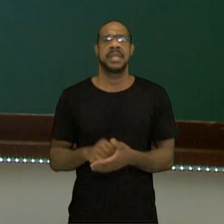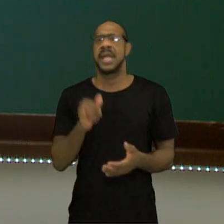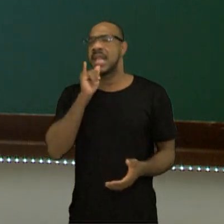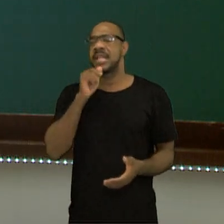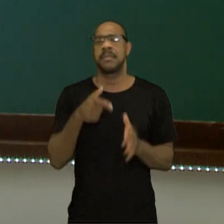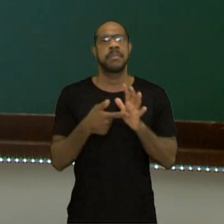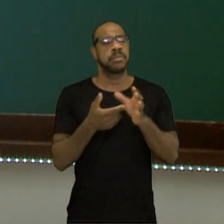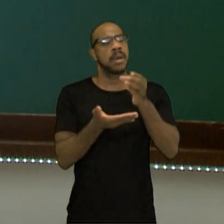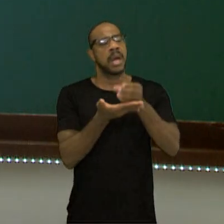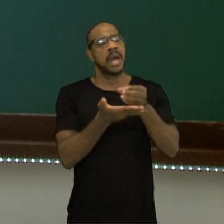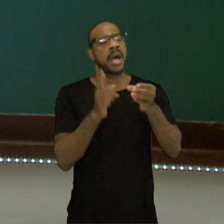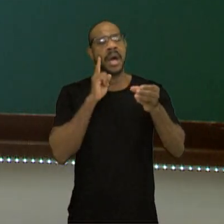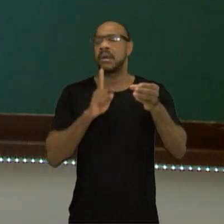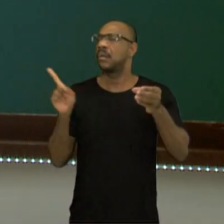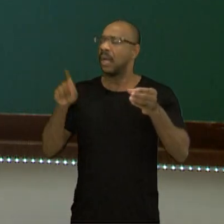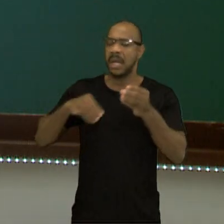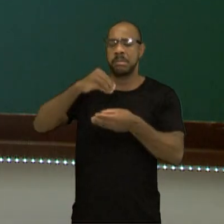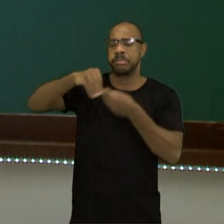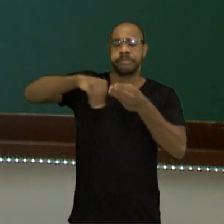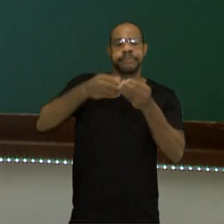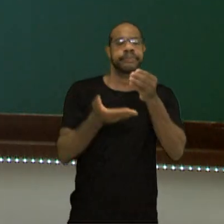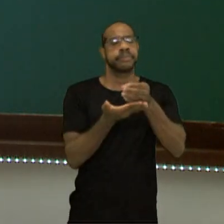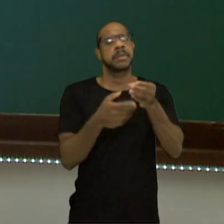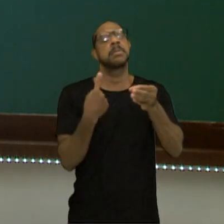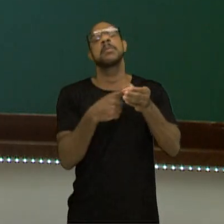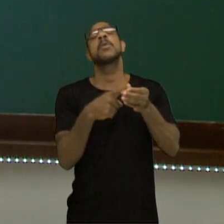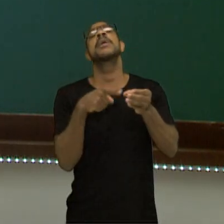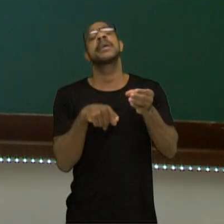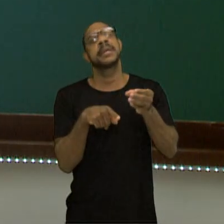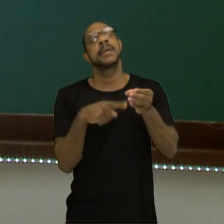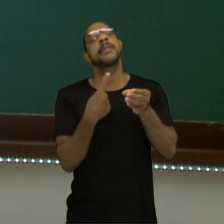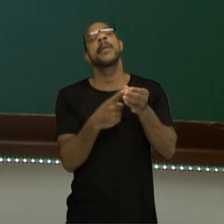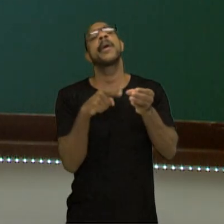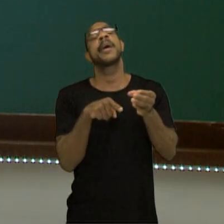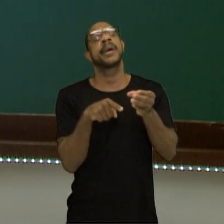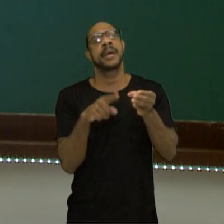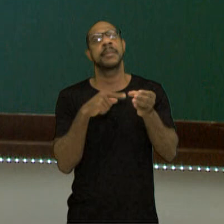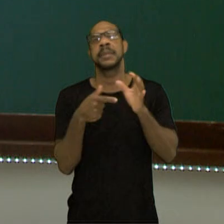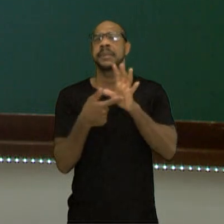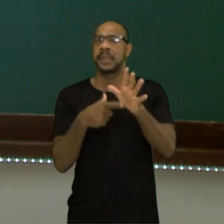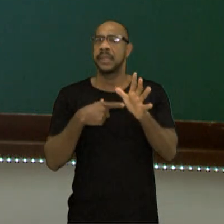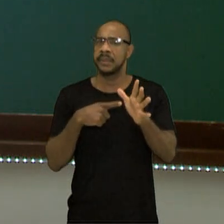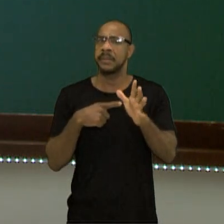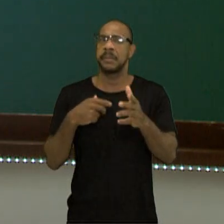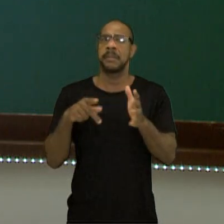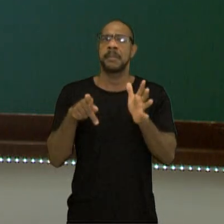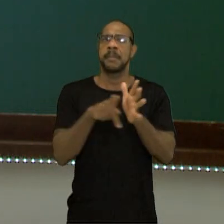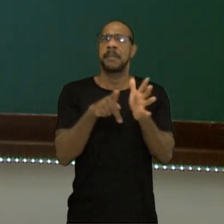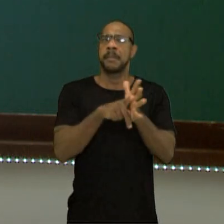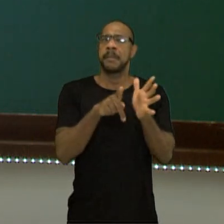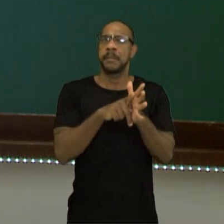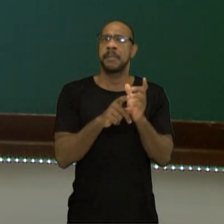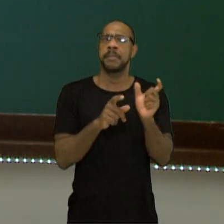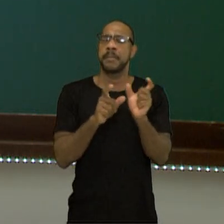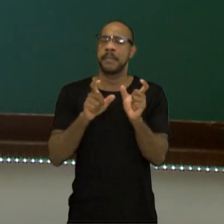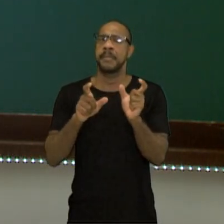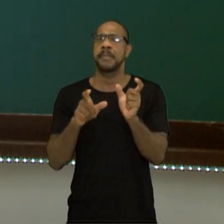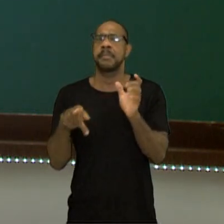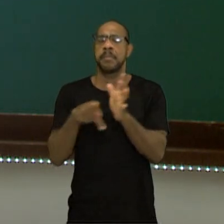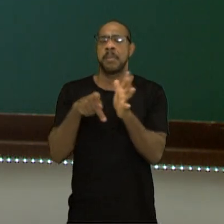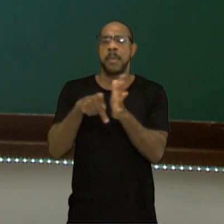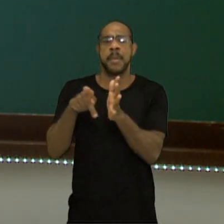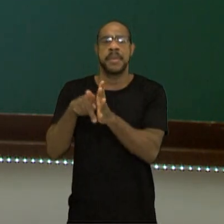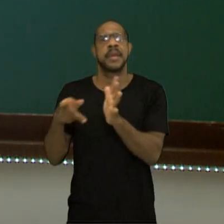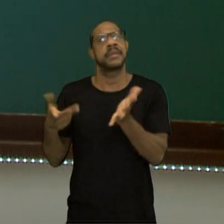é considerada uma substância porque apresenta propriedades específicas, que só ela apresenta